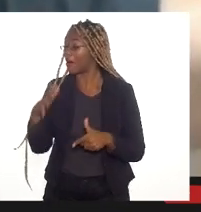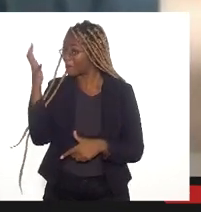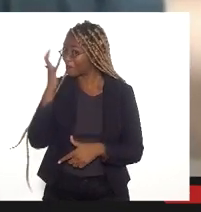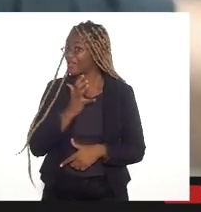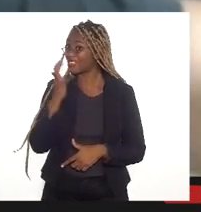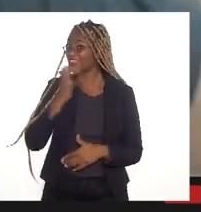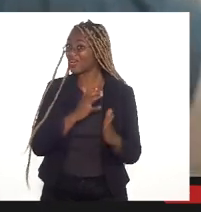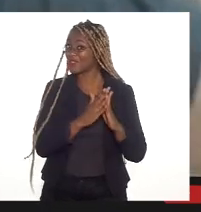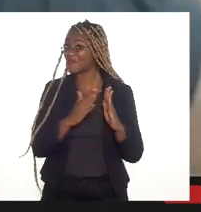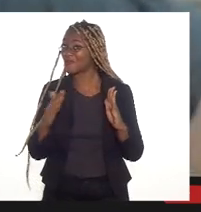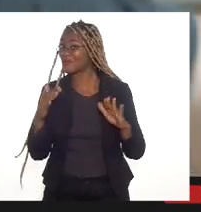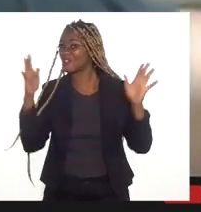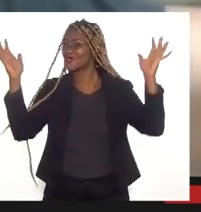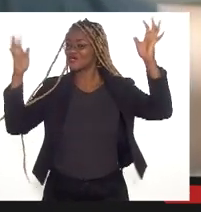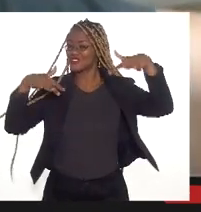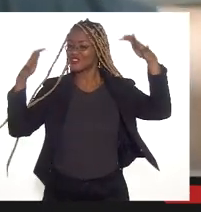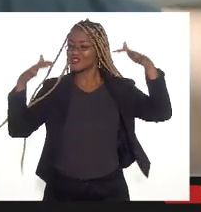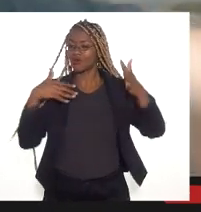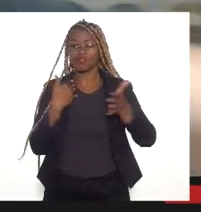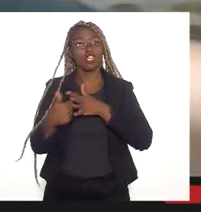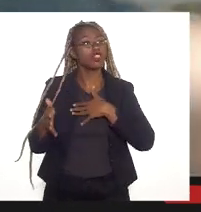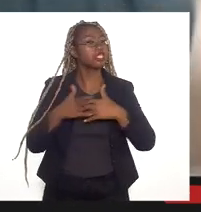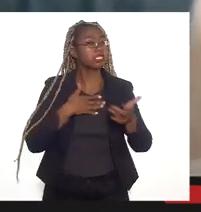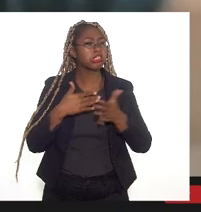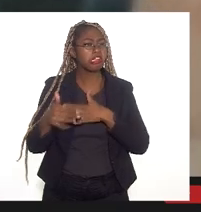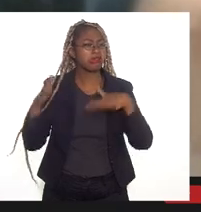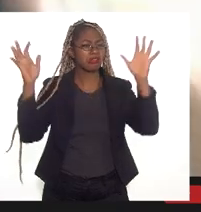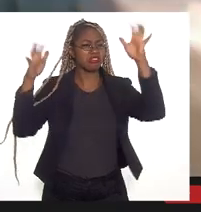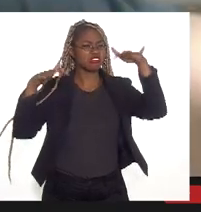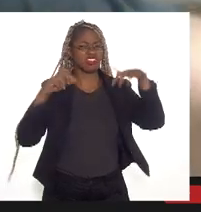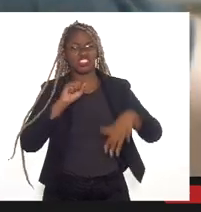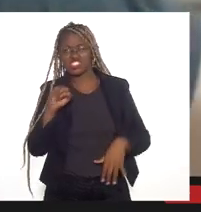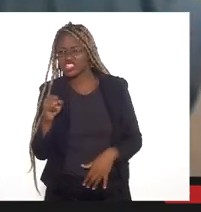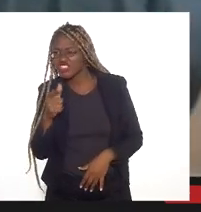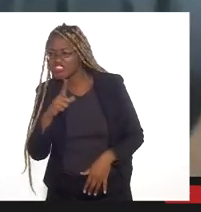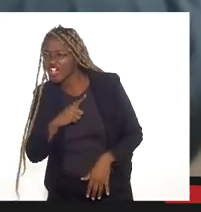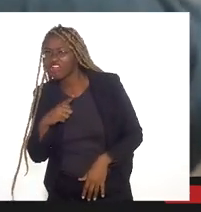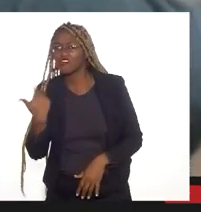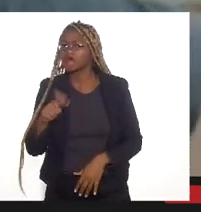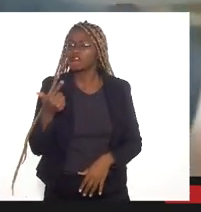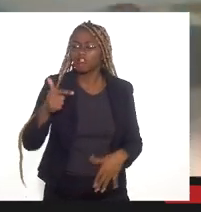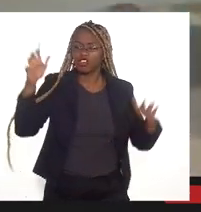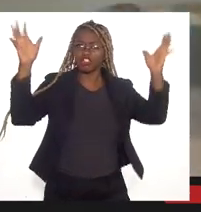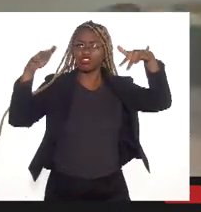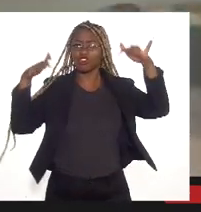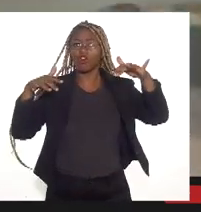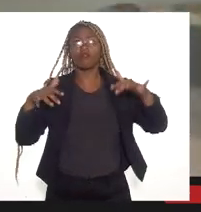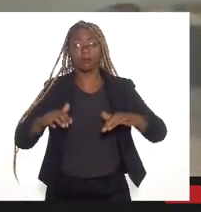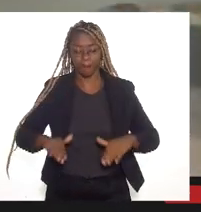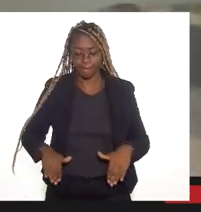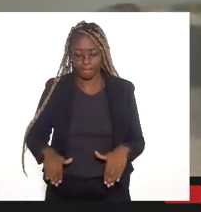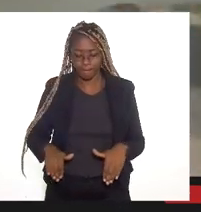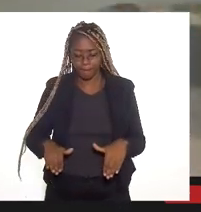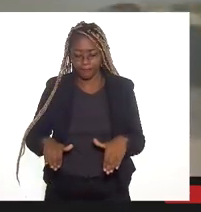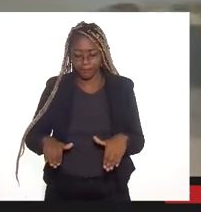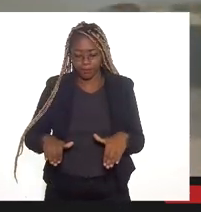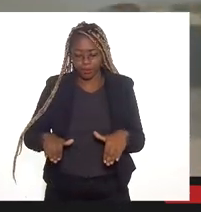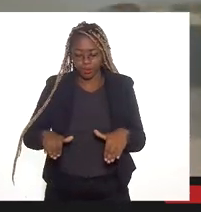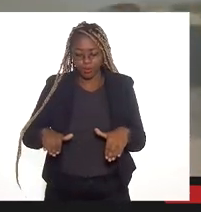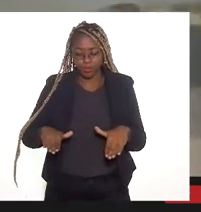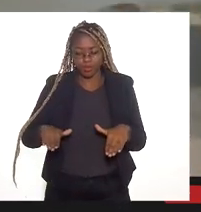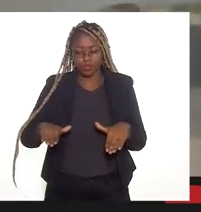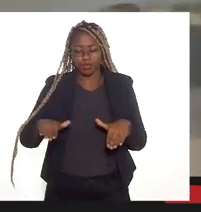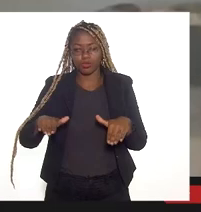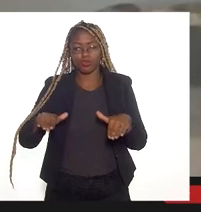no período de chuva, que, independentemente da chuva, vai haver alagamento, vai aumentar os alagamentos na região, levando não só